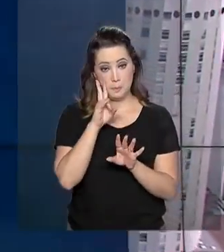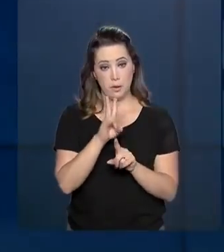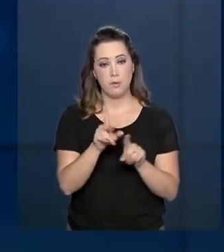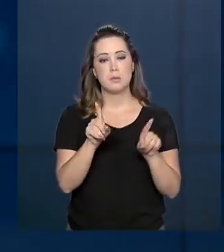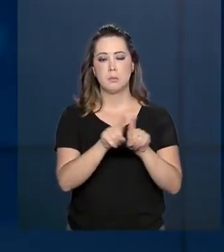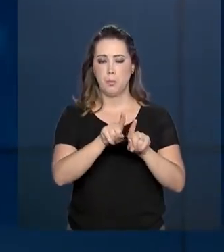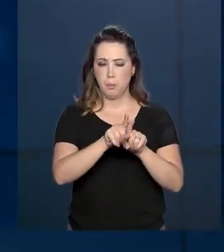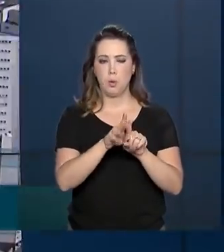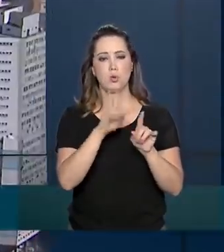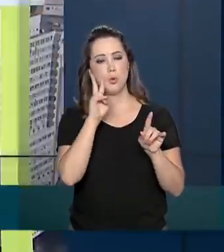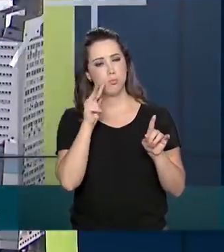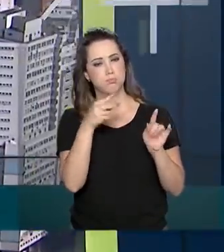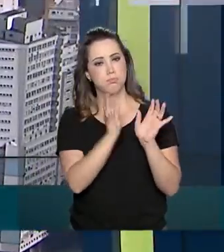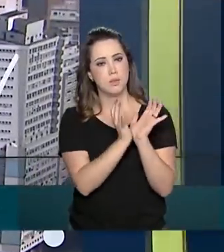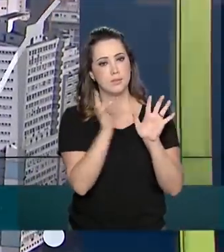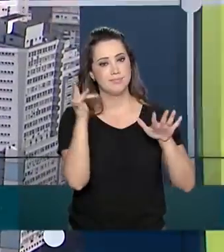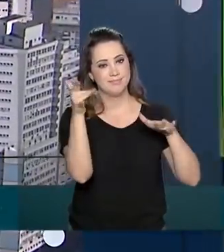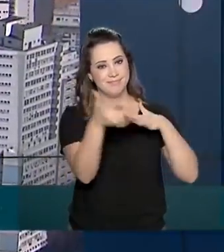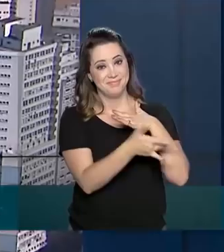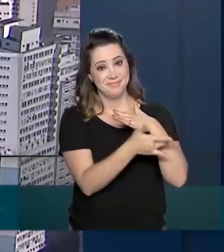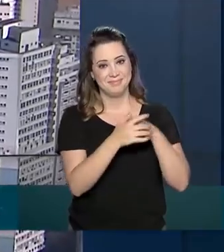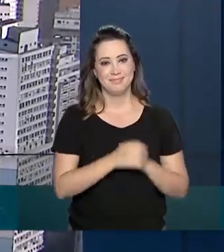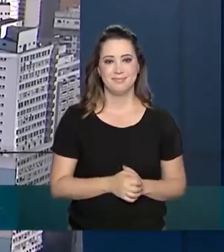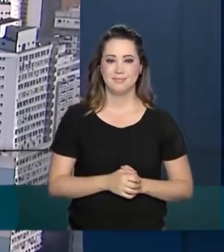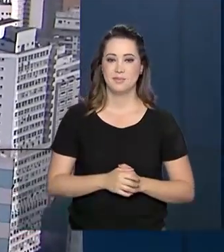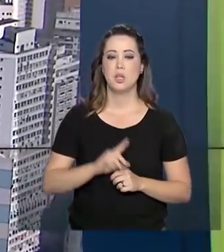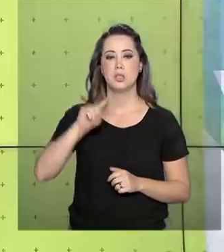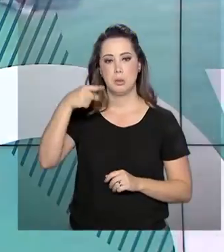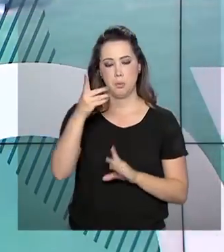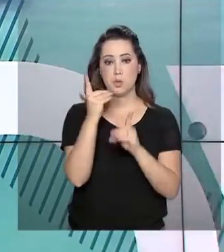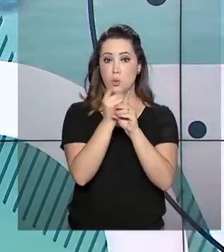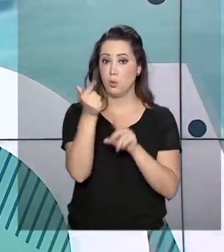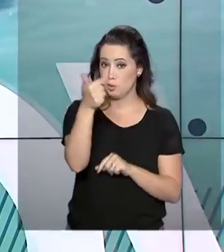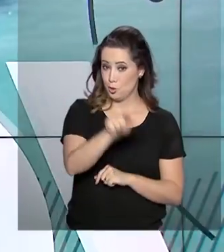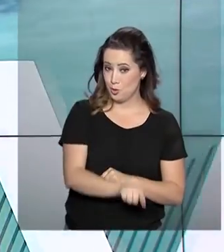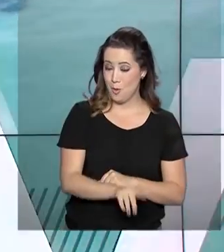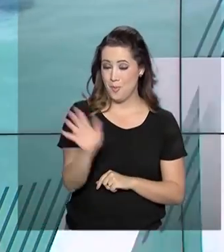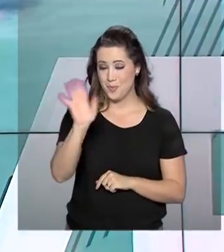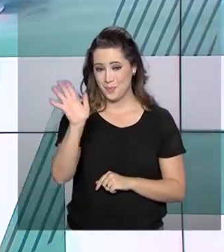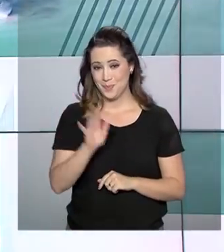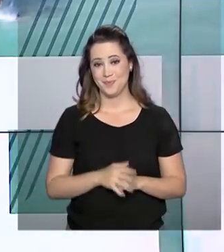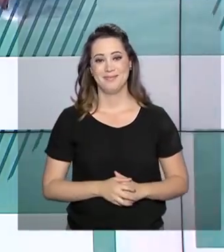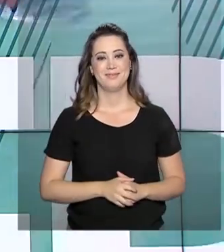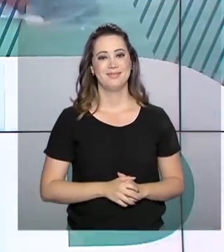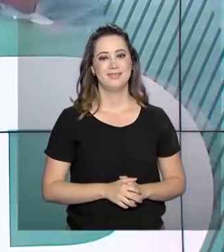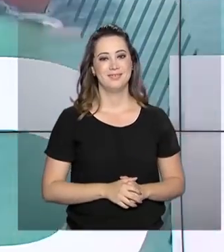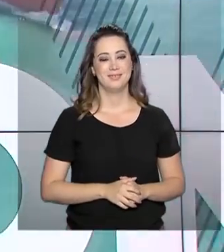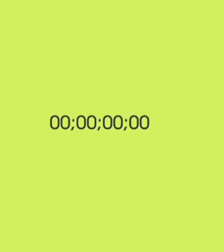mas você pode nos acompanhar também pelas redes sociais. A gente se encontra na próxima edição. Até lá!